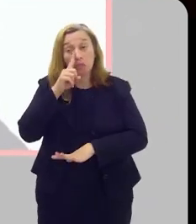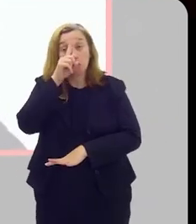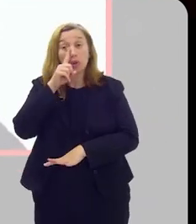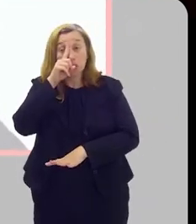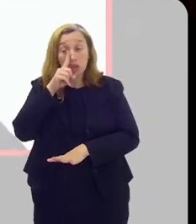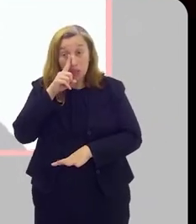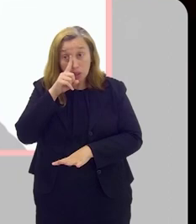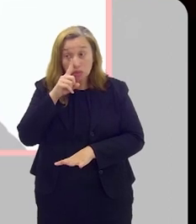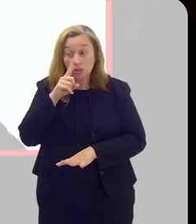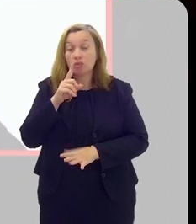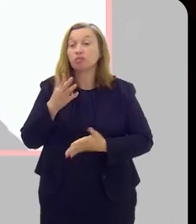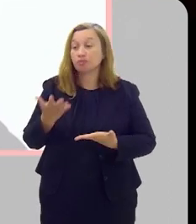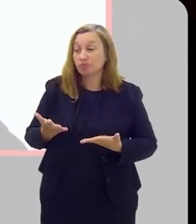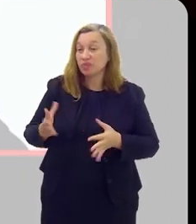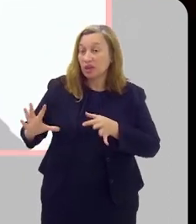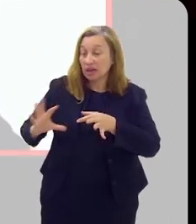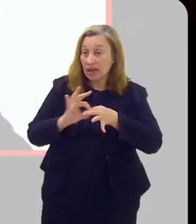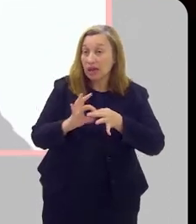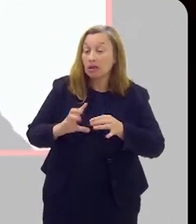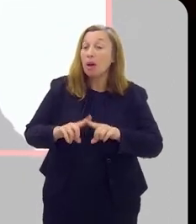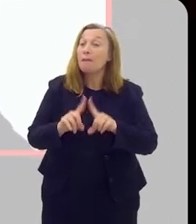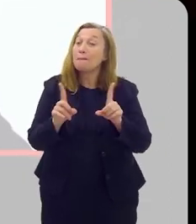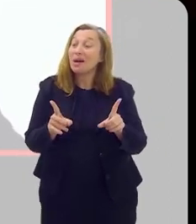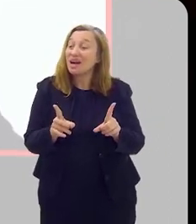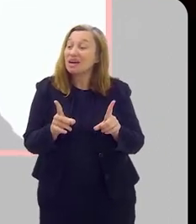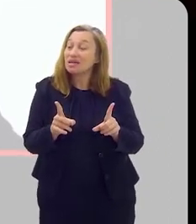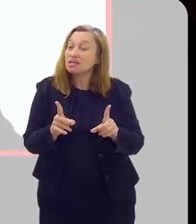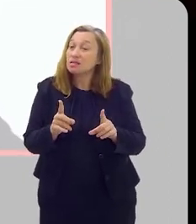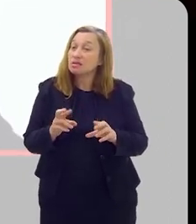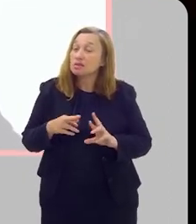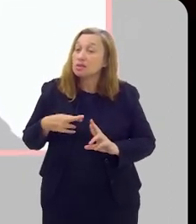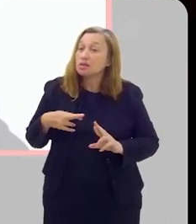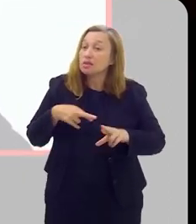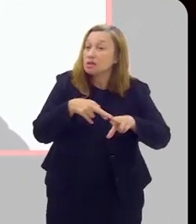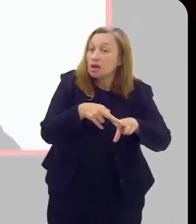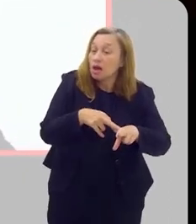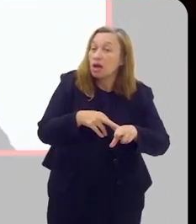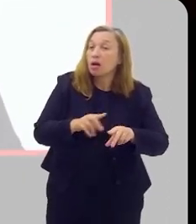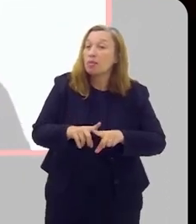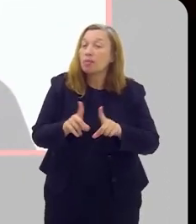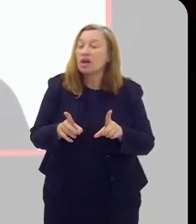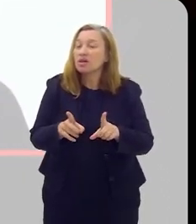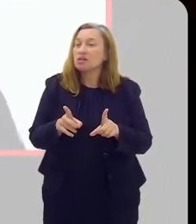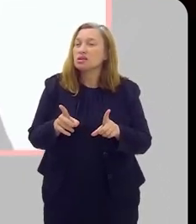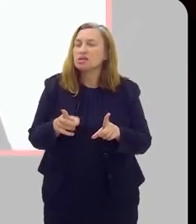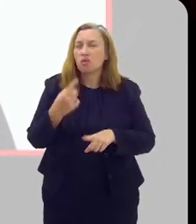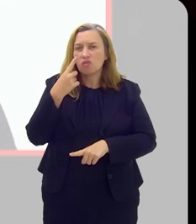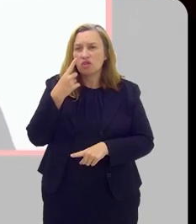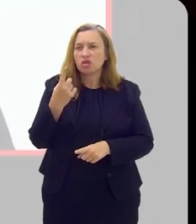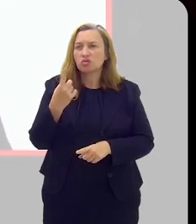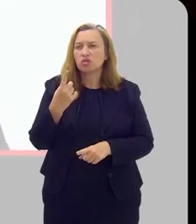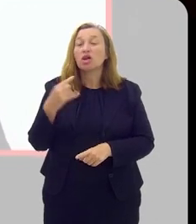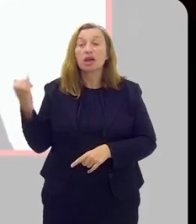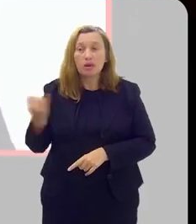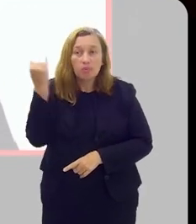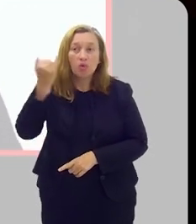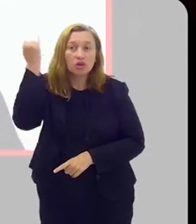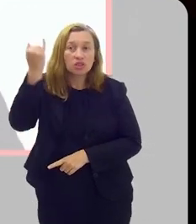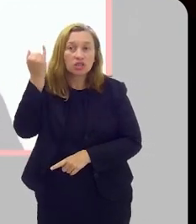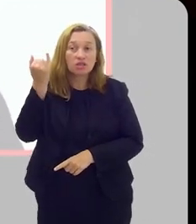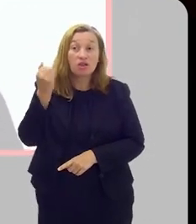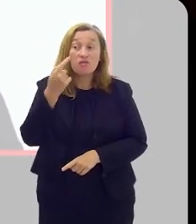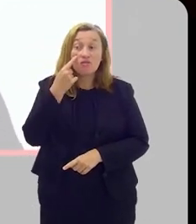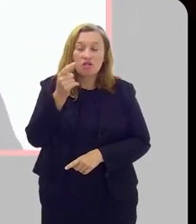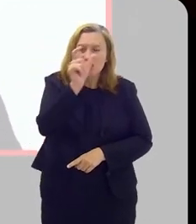um fator de risco associado, né, mas isso são listas anexas, assim, que é importante